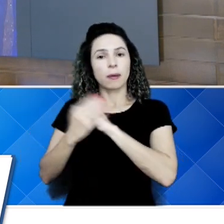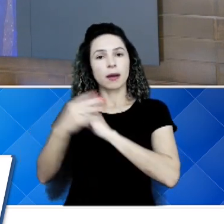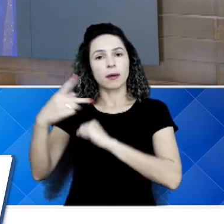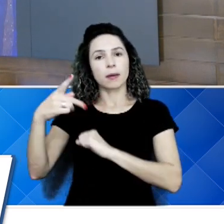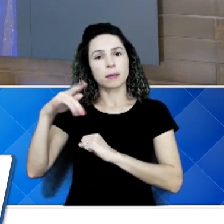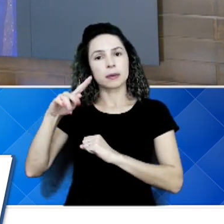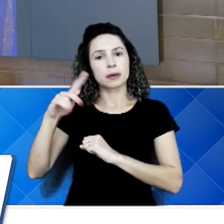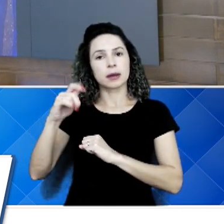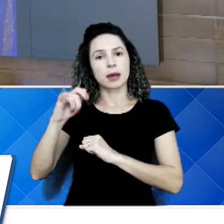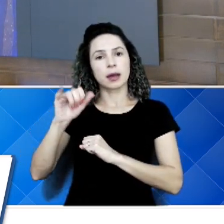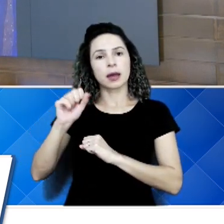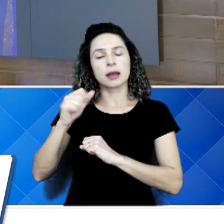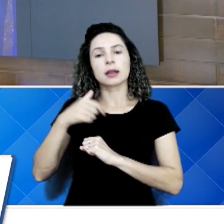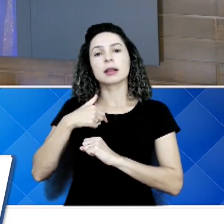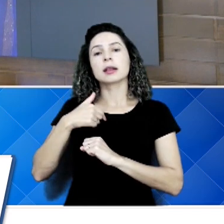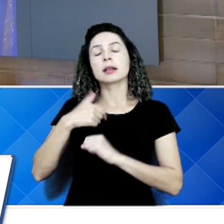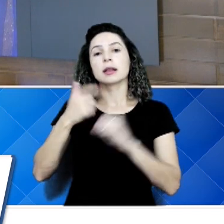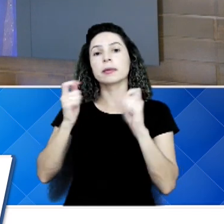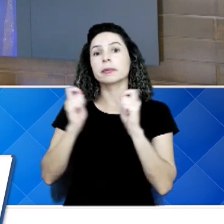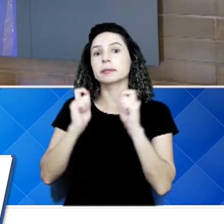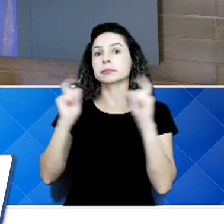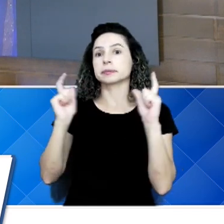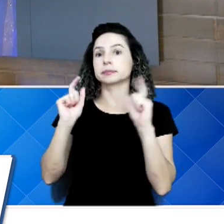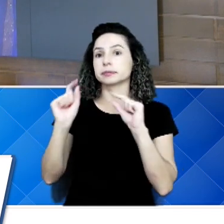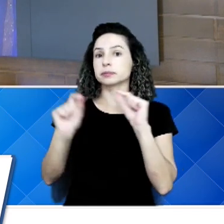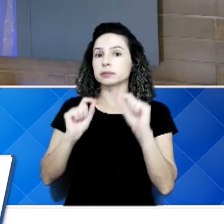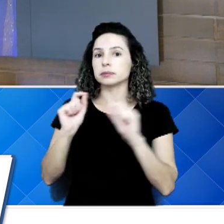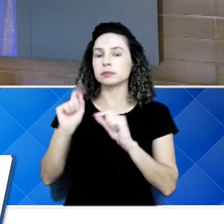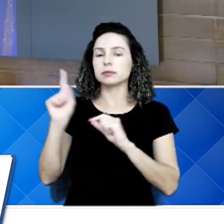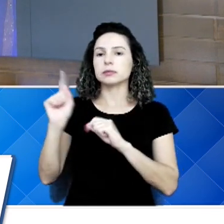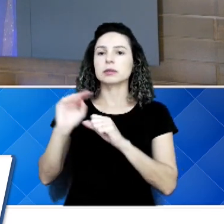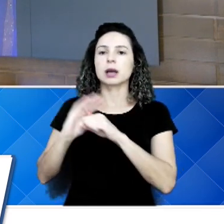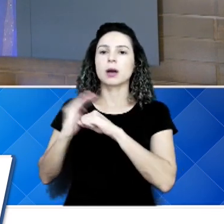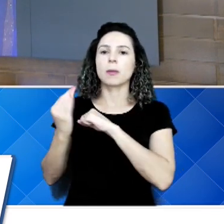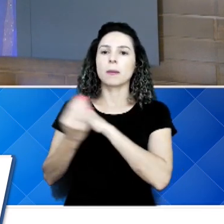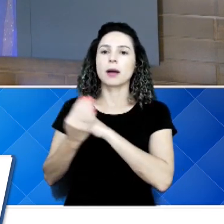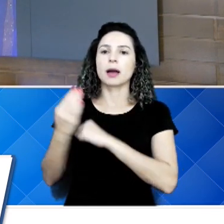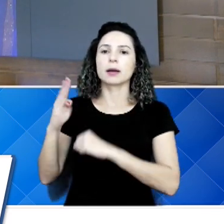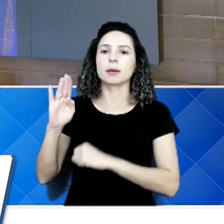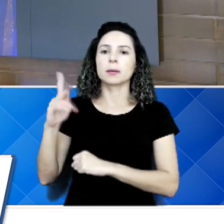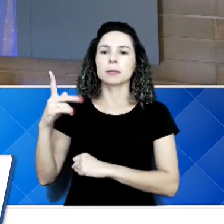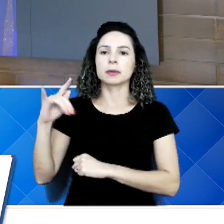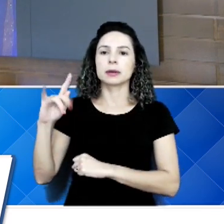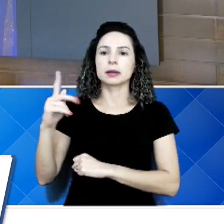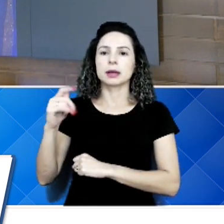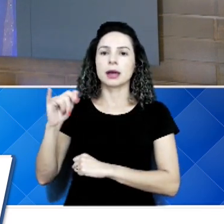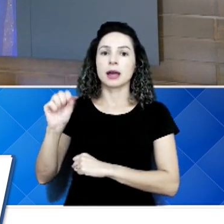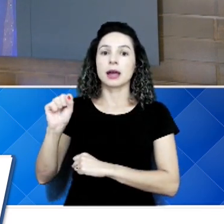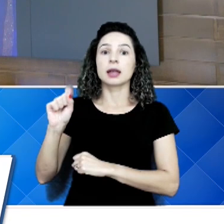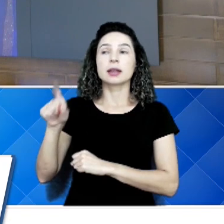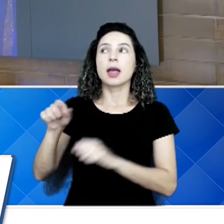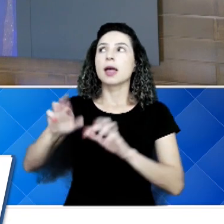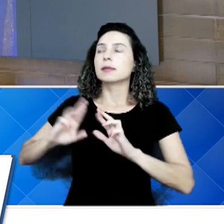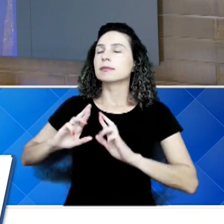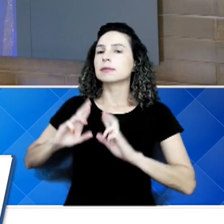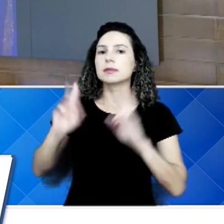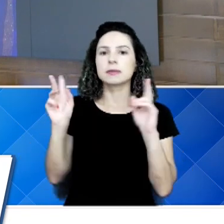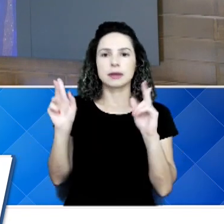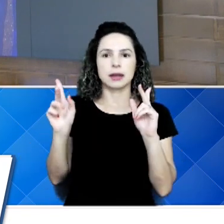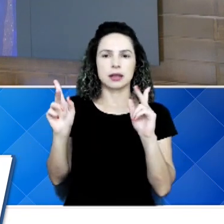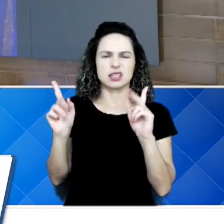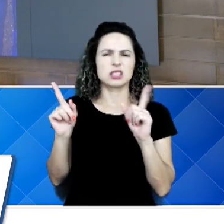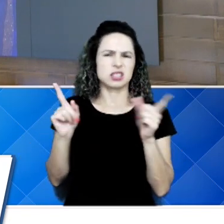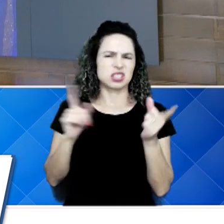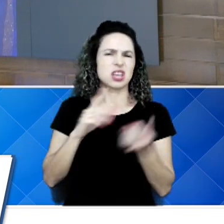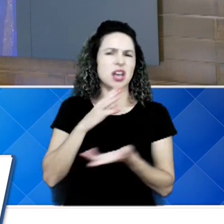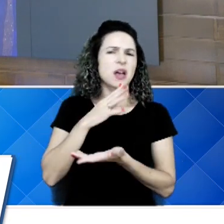venho aqui também alertar? O Parque dos Pinhais, ele é um bairro atípico. Para quem conhece o Parque